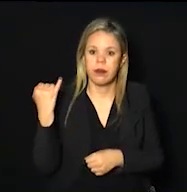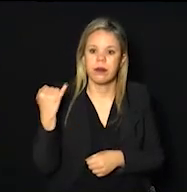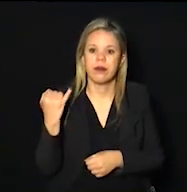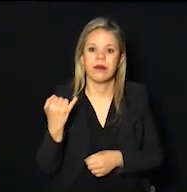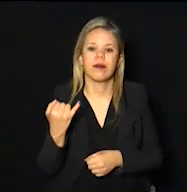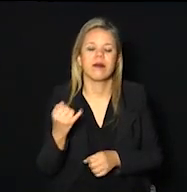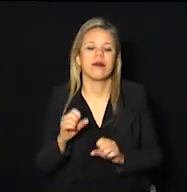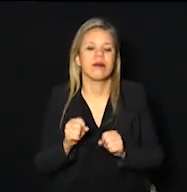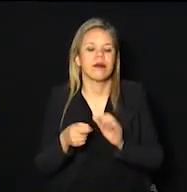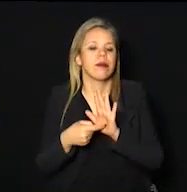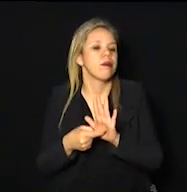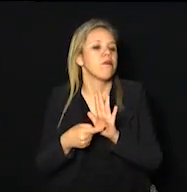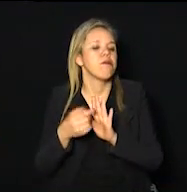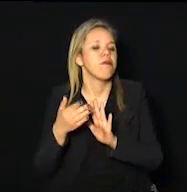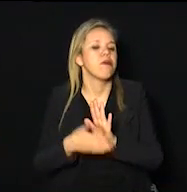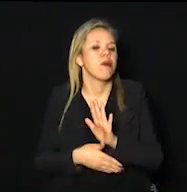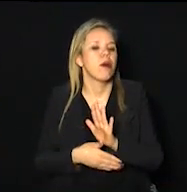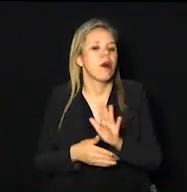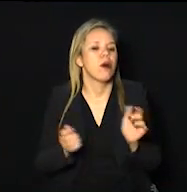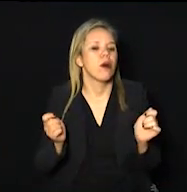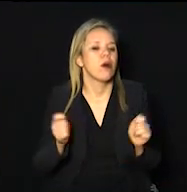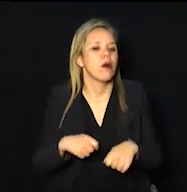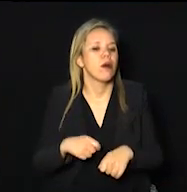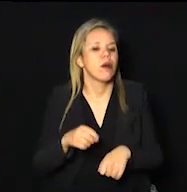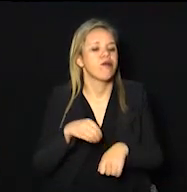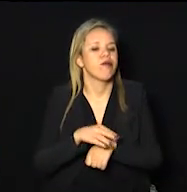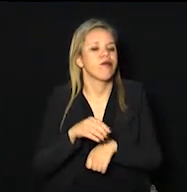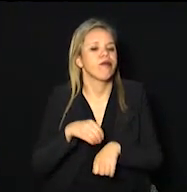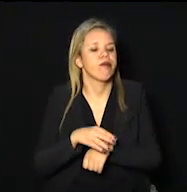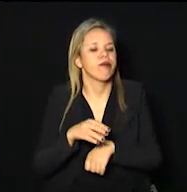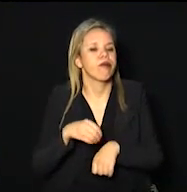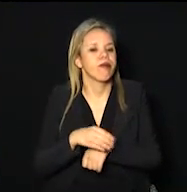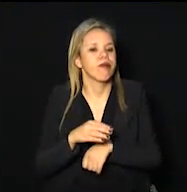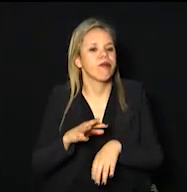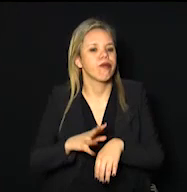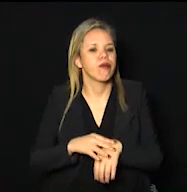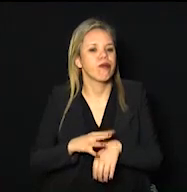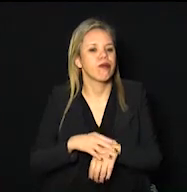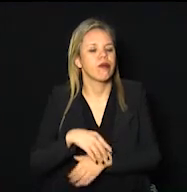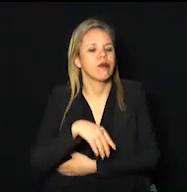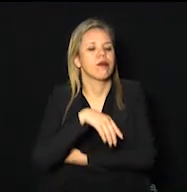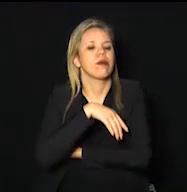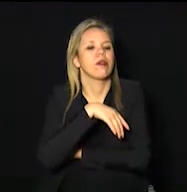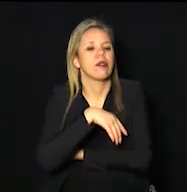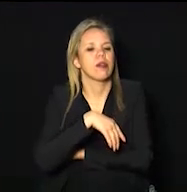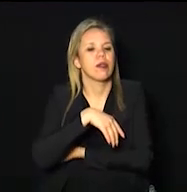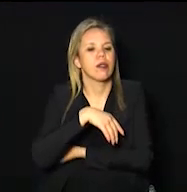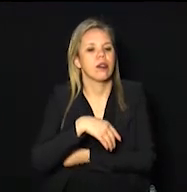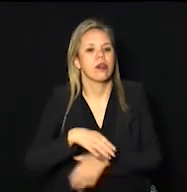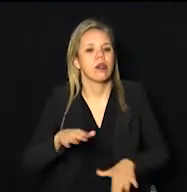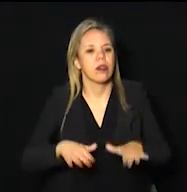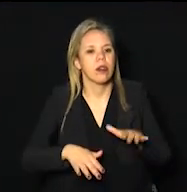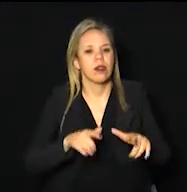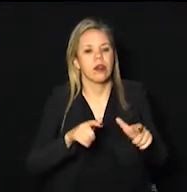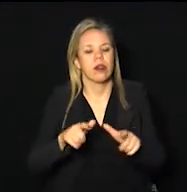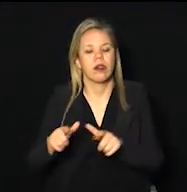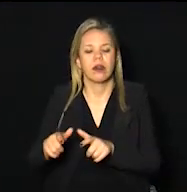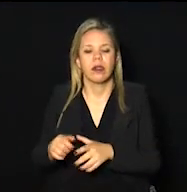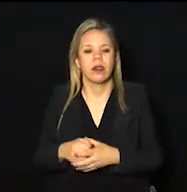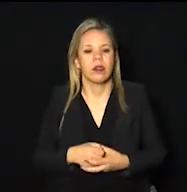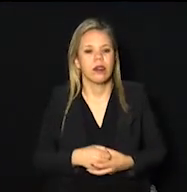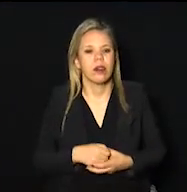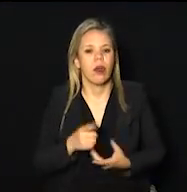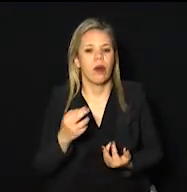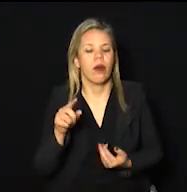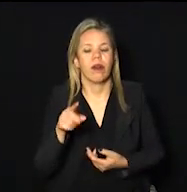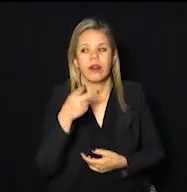eles refletem o potencial de transmissibilidade da doença num determinado território. Como o senhor